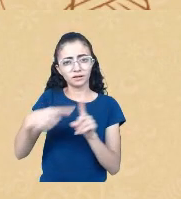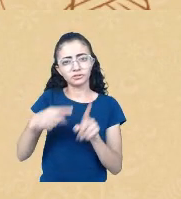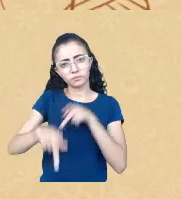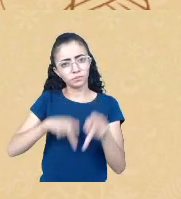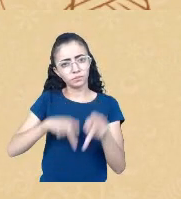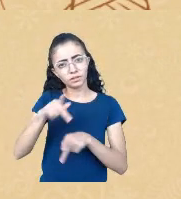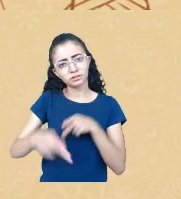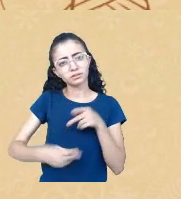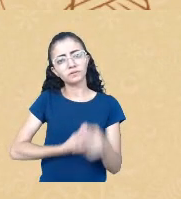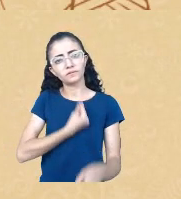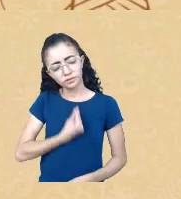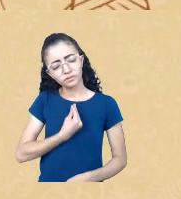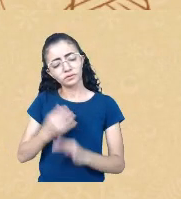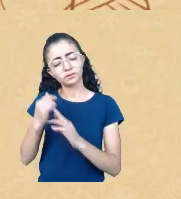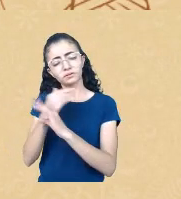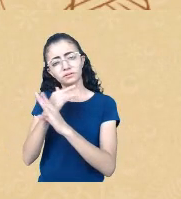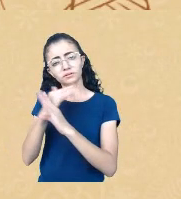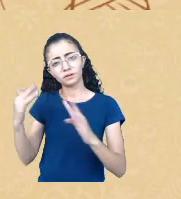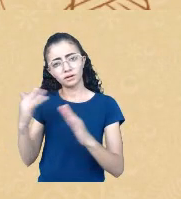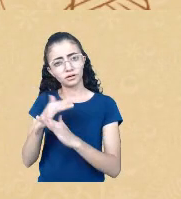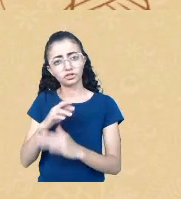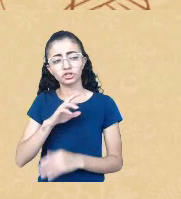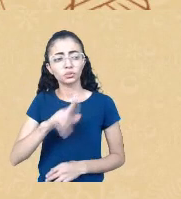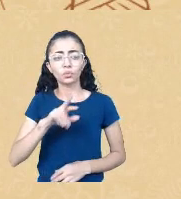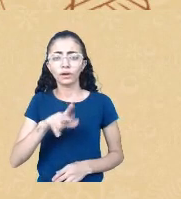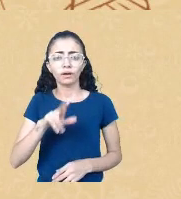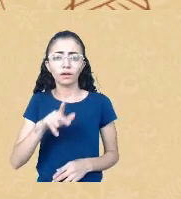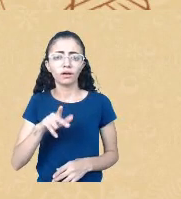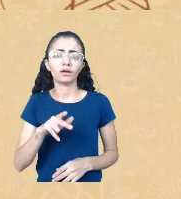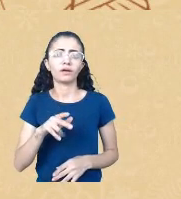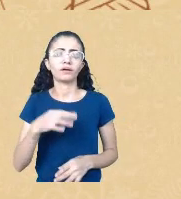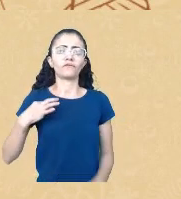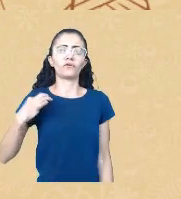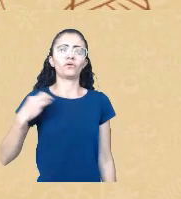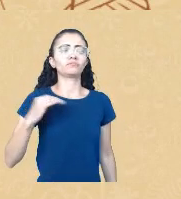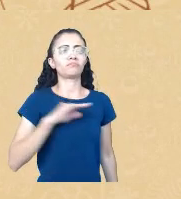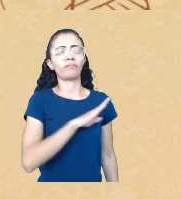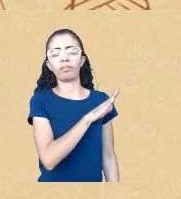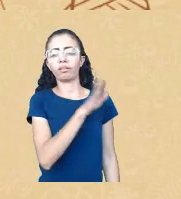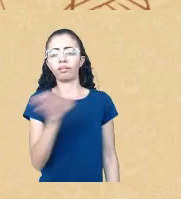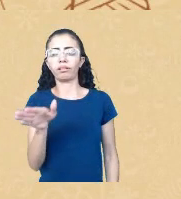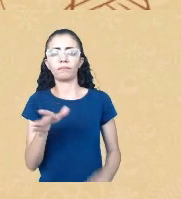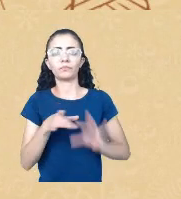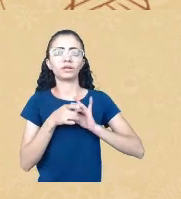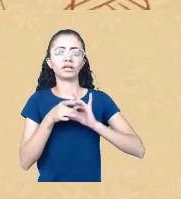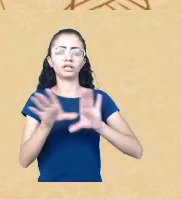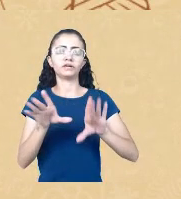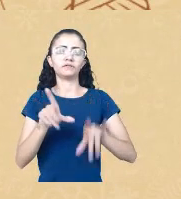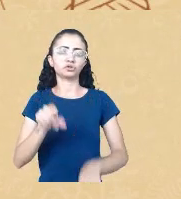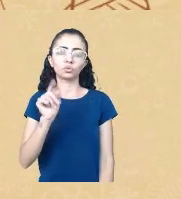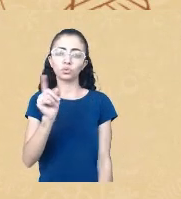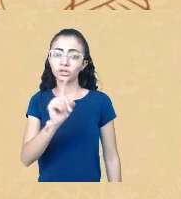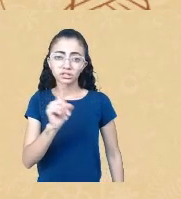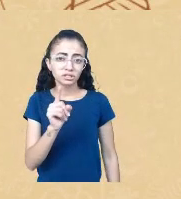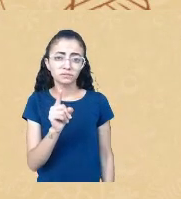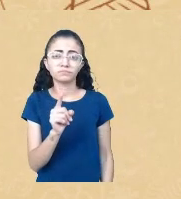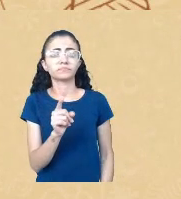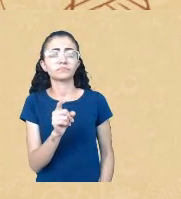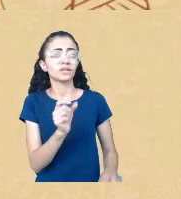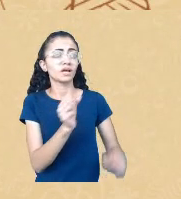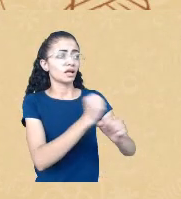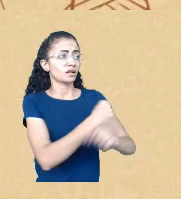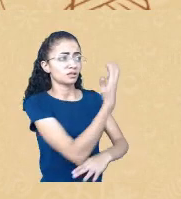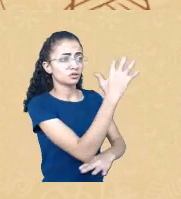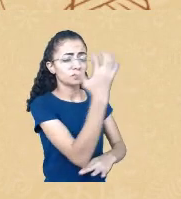ele foi decorrente do roubo contínuo que não acabou das terras indígenas que nos expulsam para as cidades e nos fazem viver